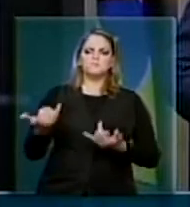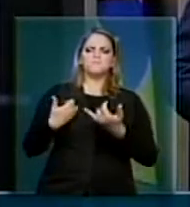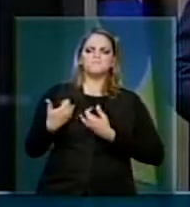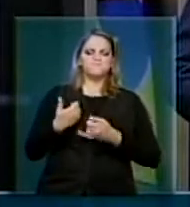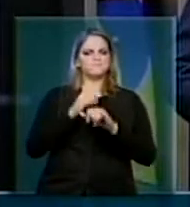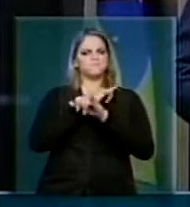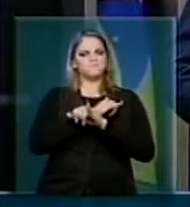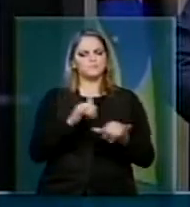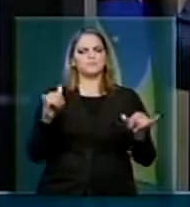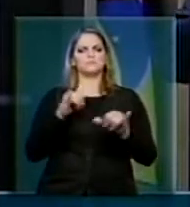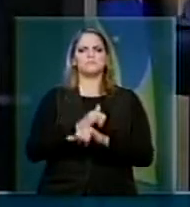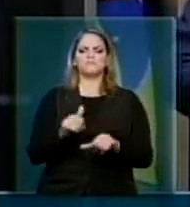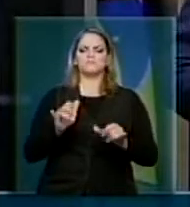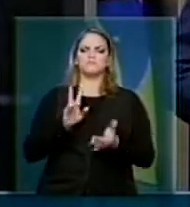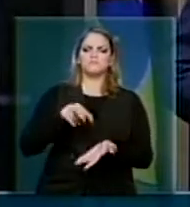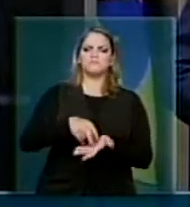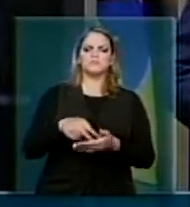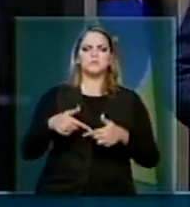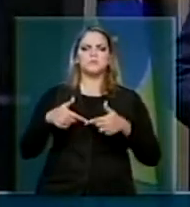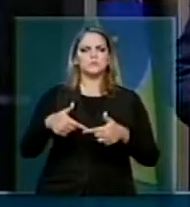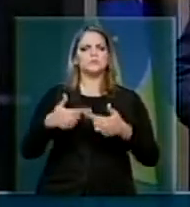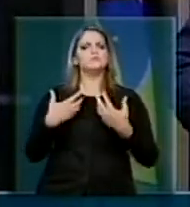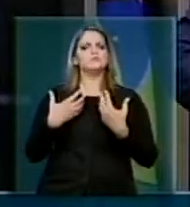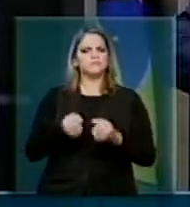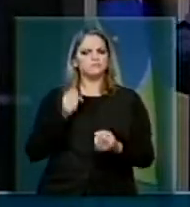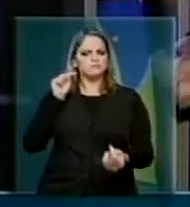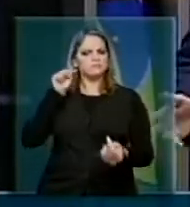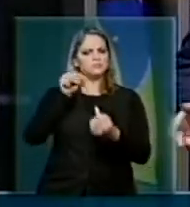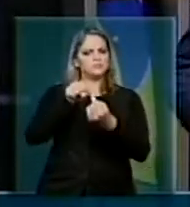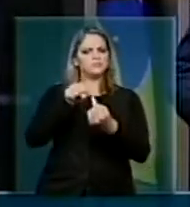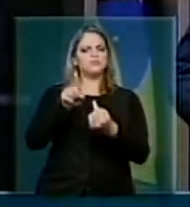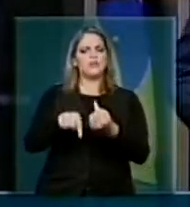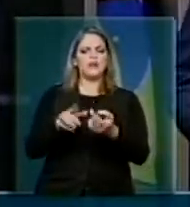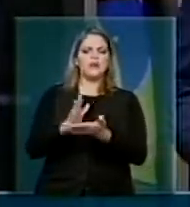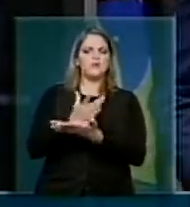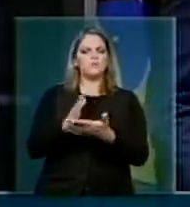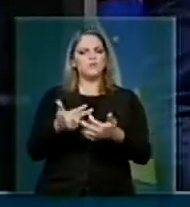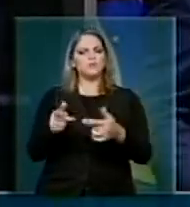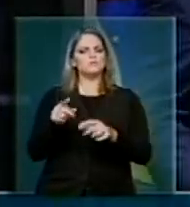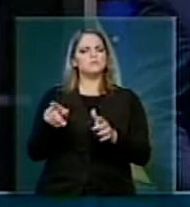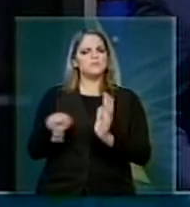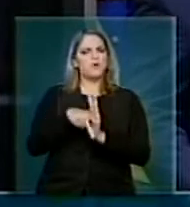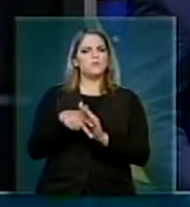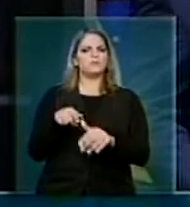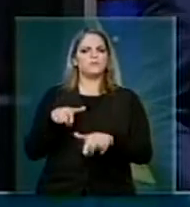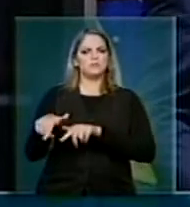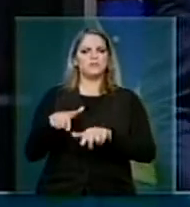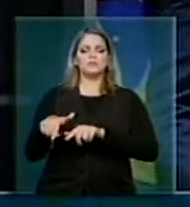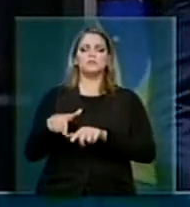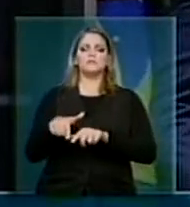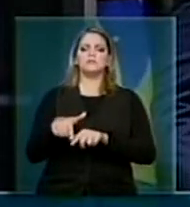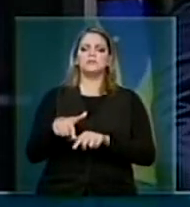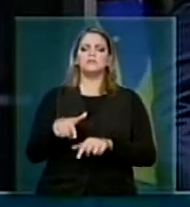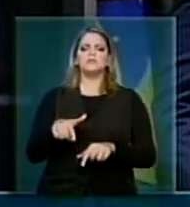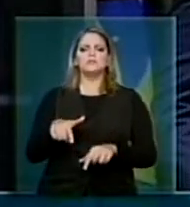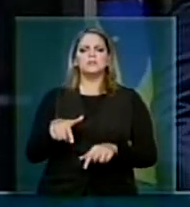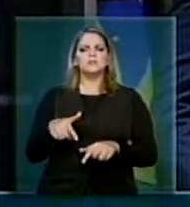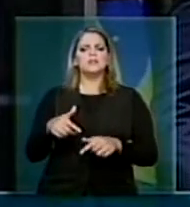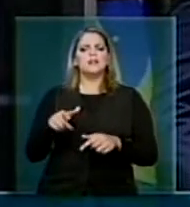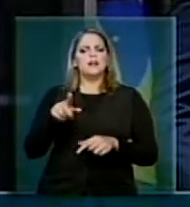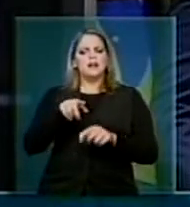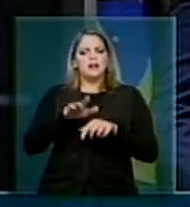primar, vamos dirigir nossa atuação para algumas causas. E, sem dúvida nenhuma, essas causas estão